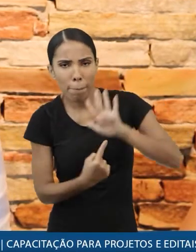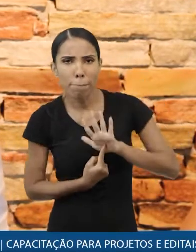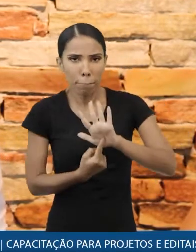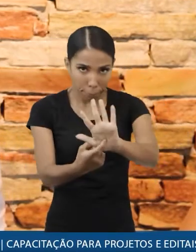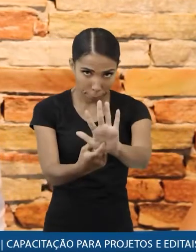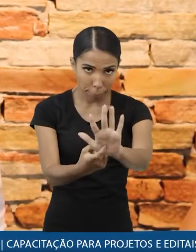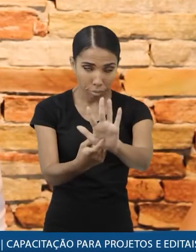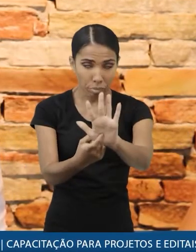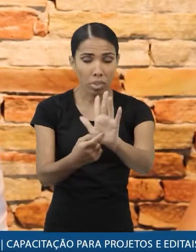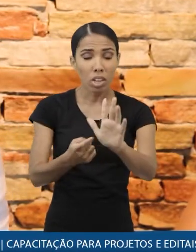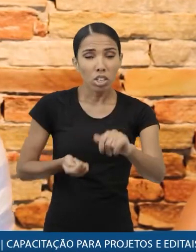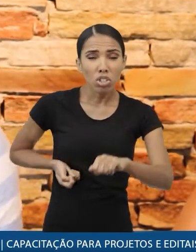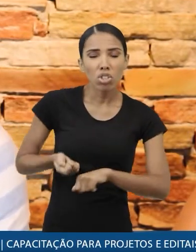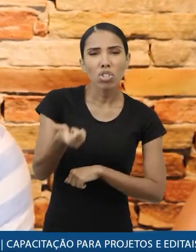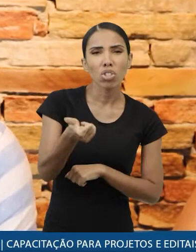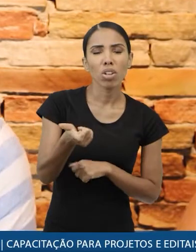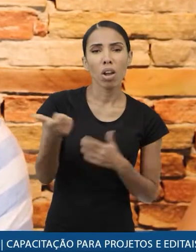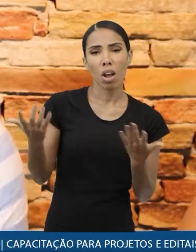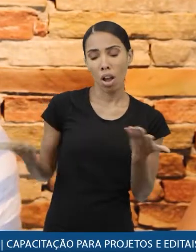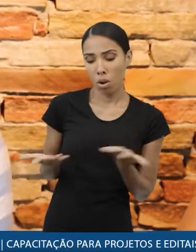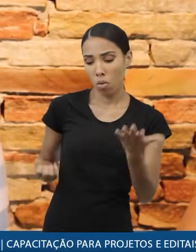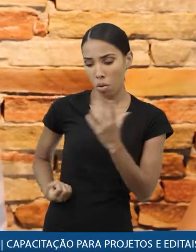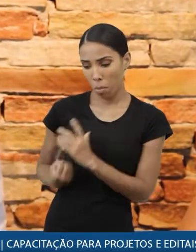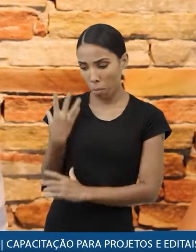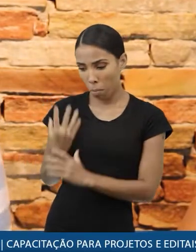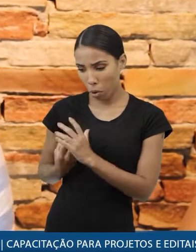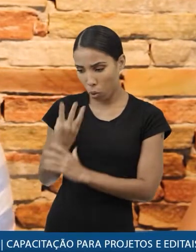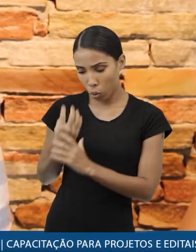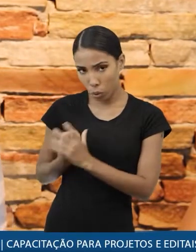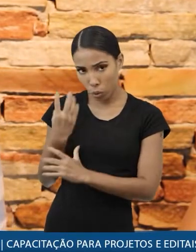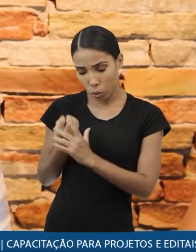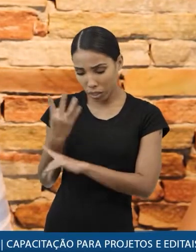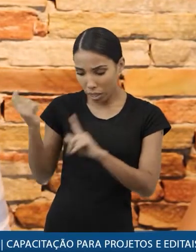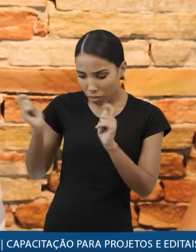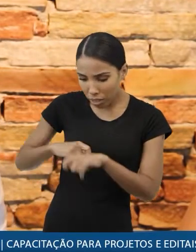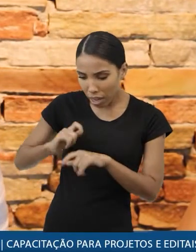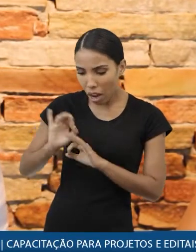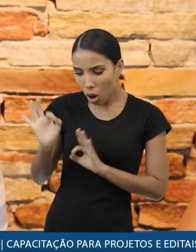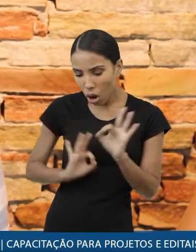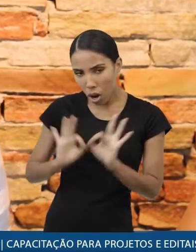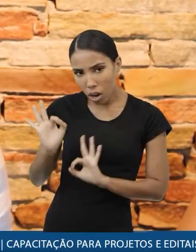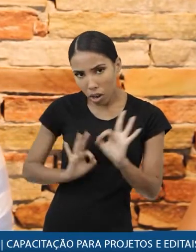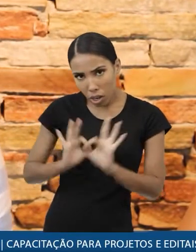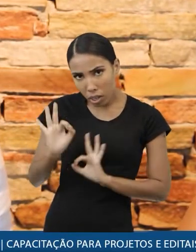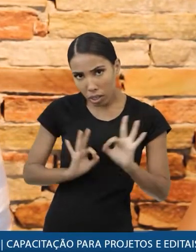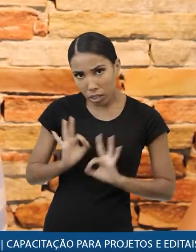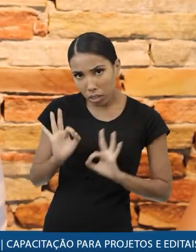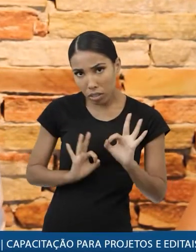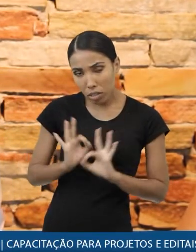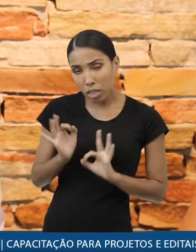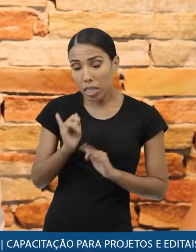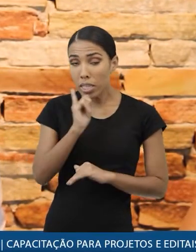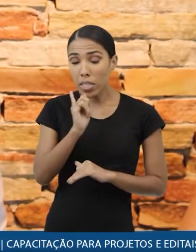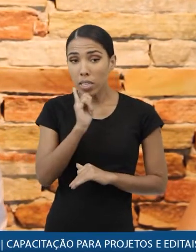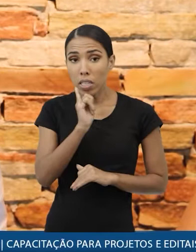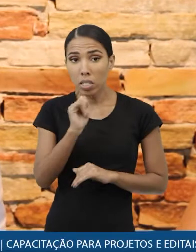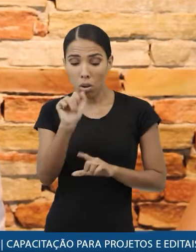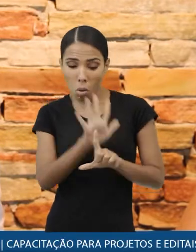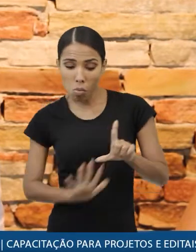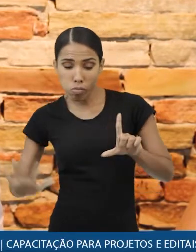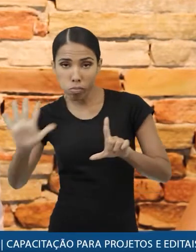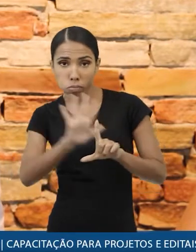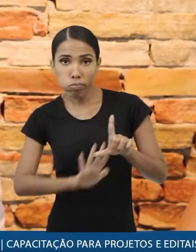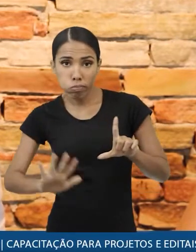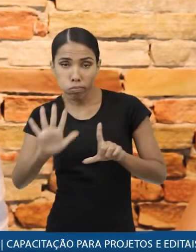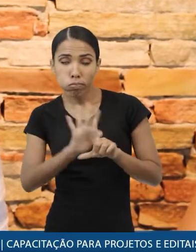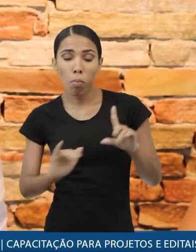a maior dica é que você possa, desde a produção, organizar suas contas Você pode, por exemplo, ter um cronograma de desembolso que é